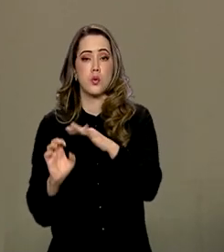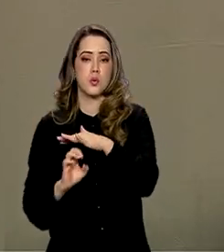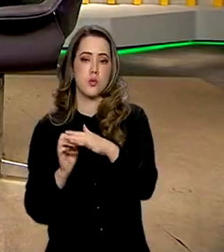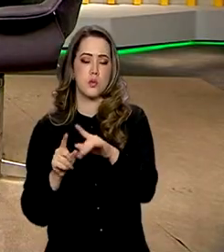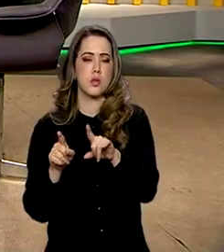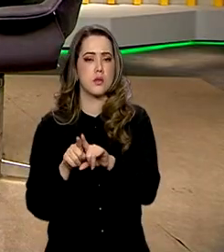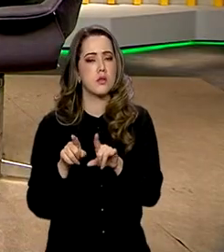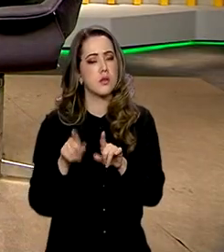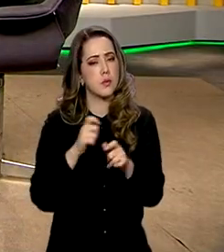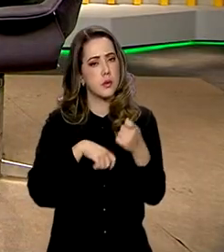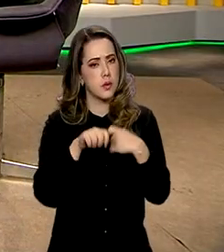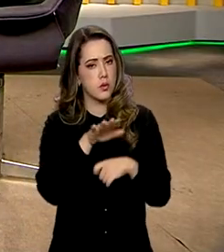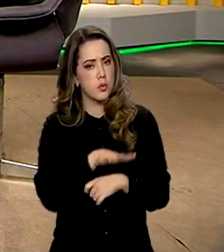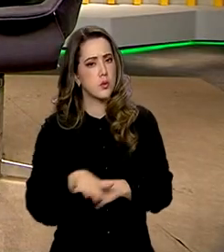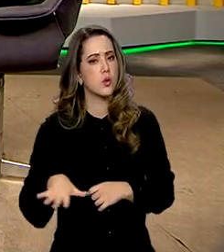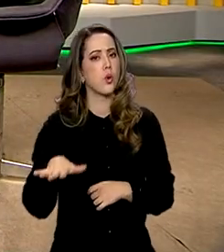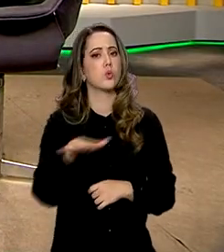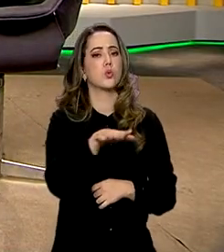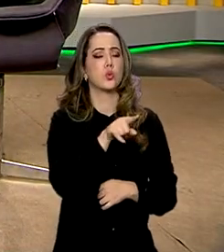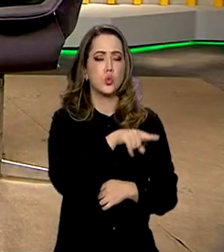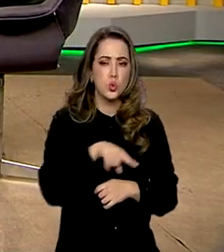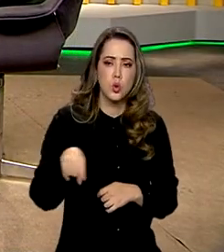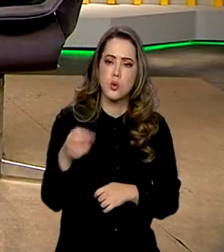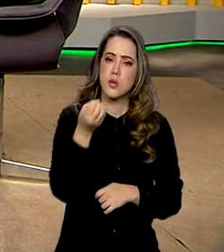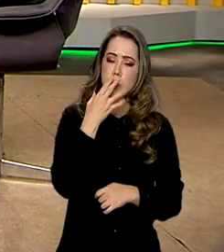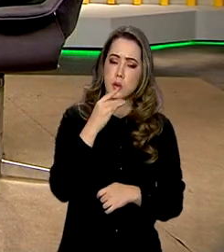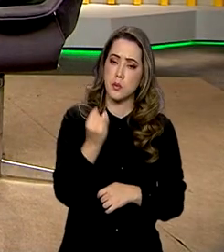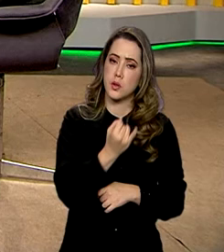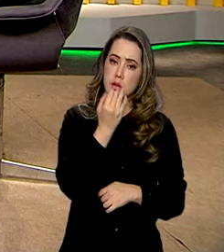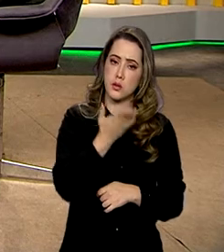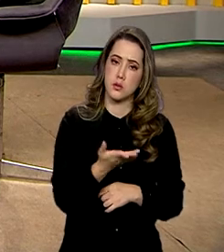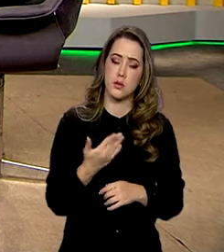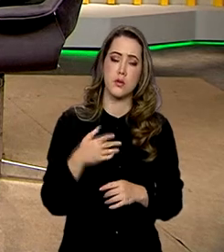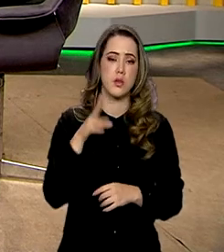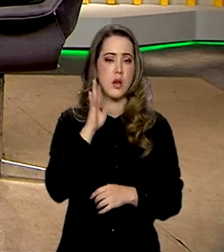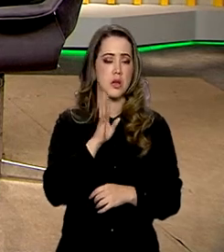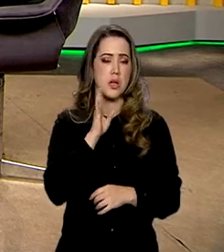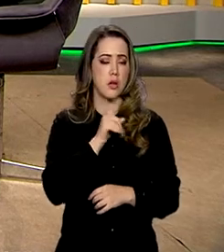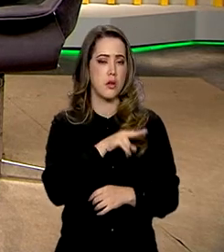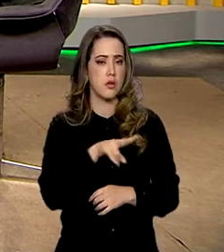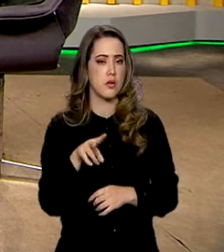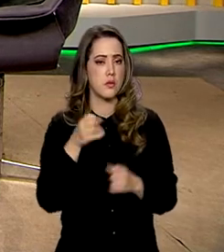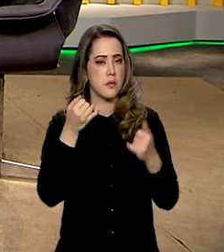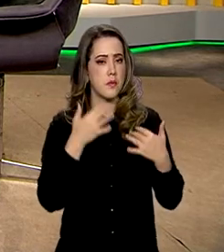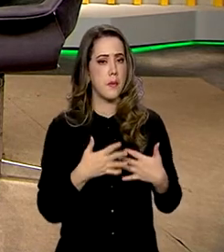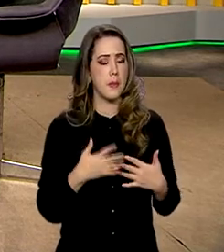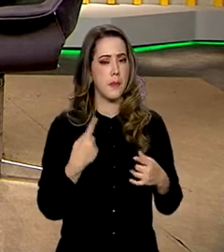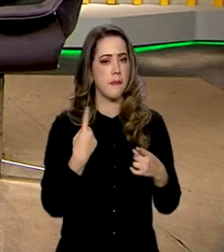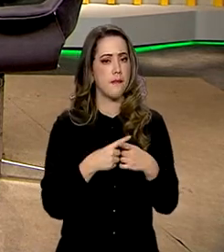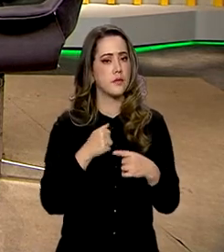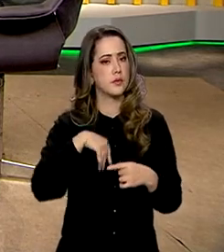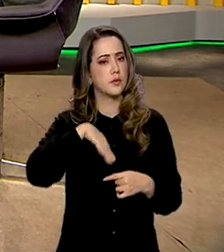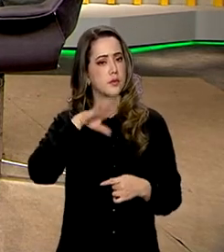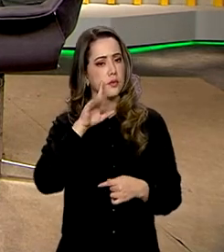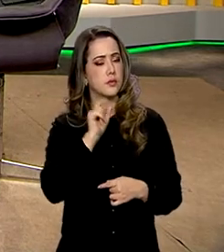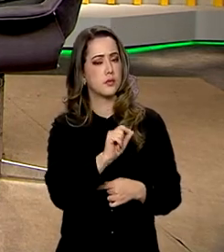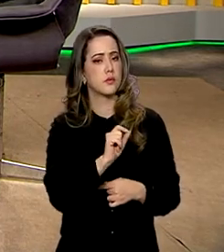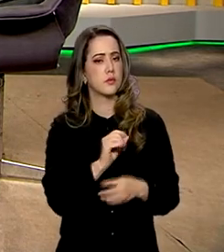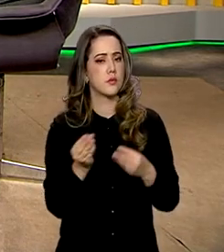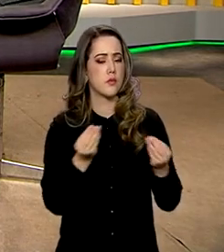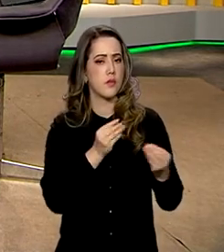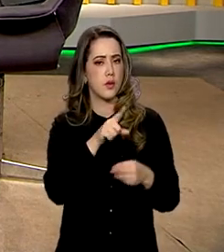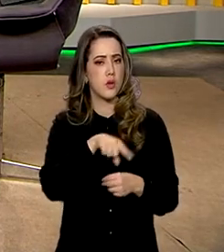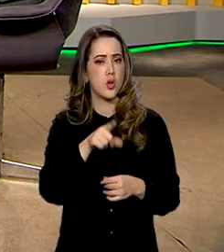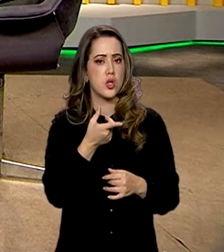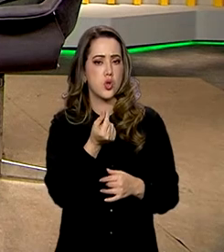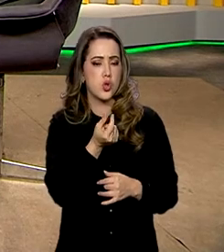e para a economia como um todo. Todos podem ganhar com isso. É até interessante, se o senhor puder dizer um pouquinho mais, de que forma que